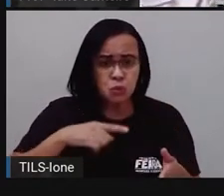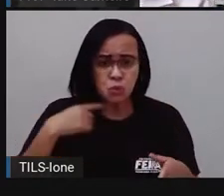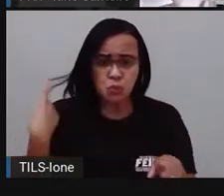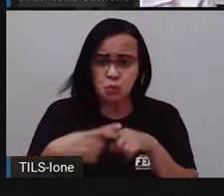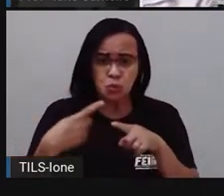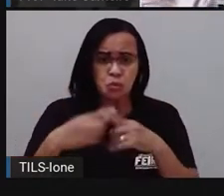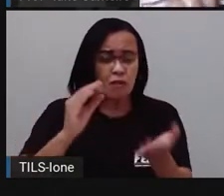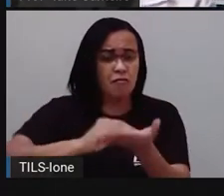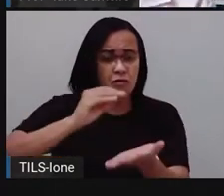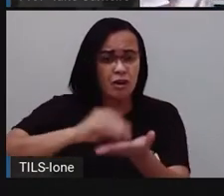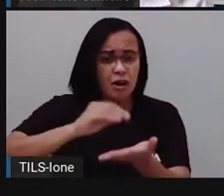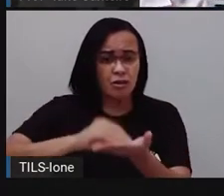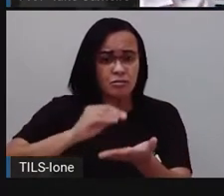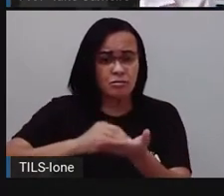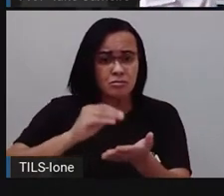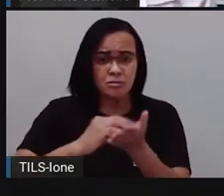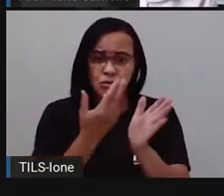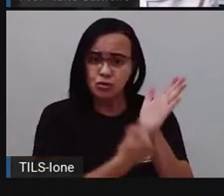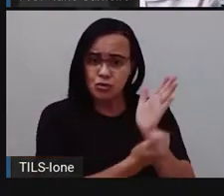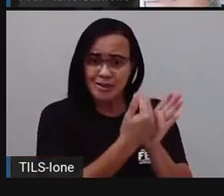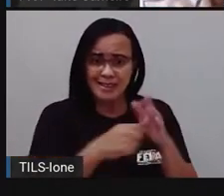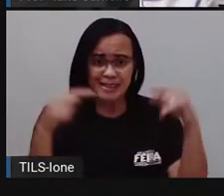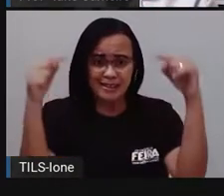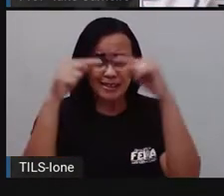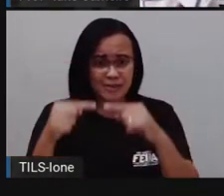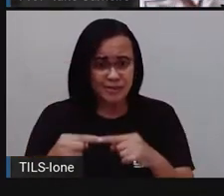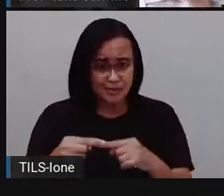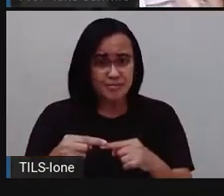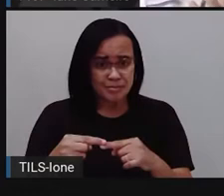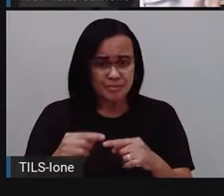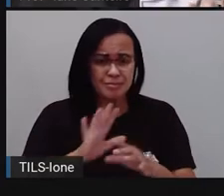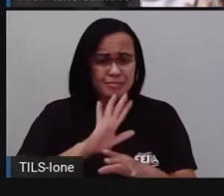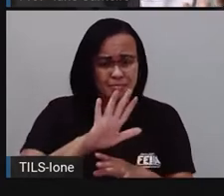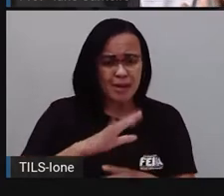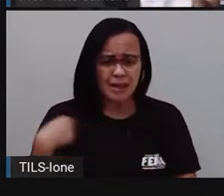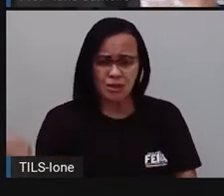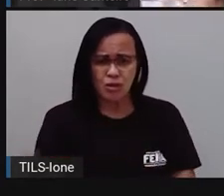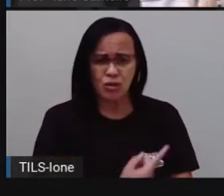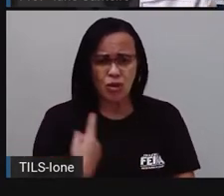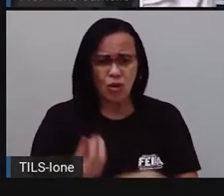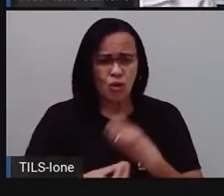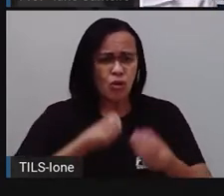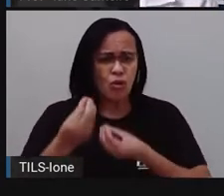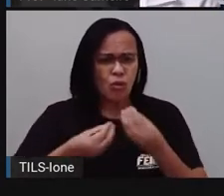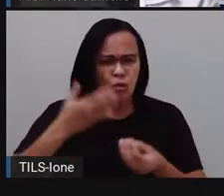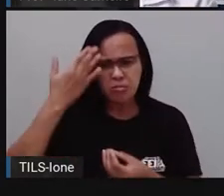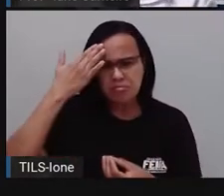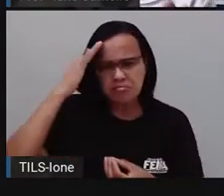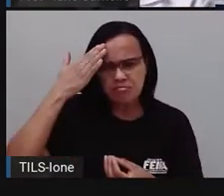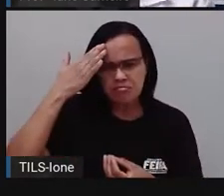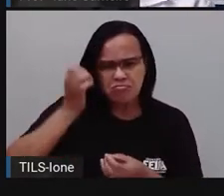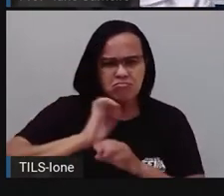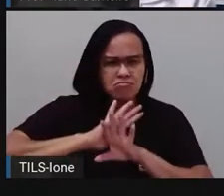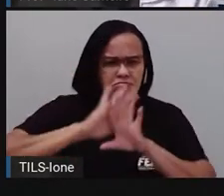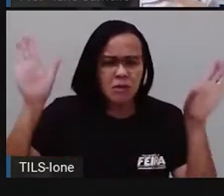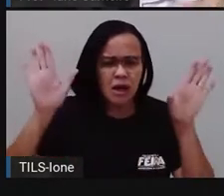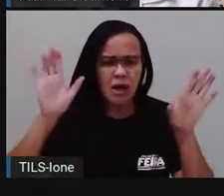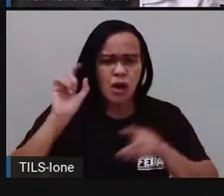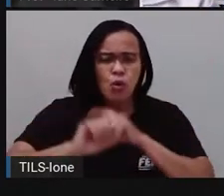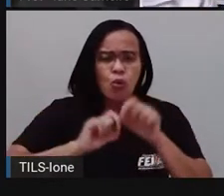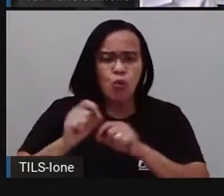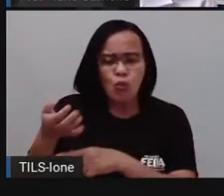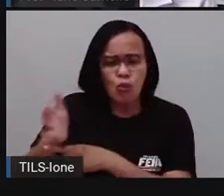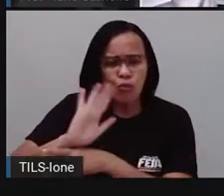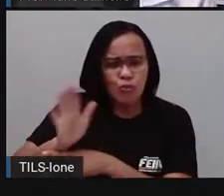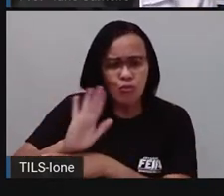igual para ela, idêntico para ela, né? O que será que a gente pode compreender, né? Com esse vídeo? O é que a gente pode